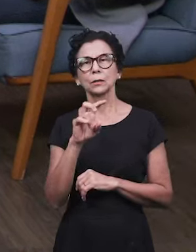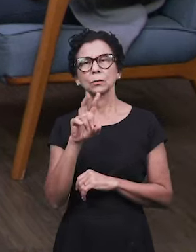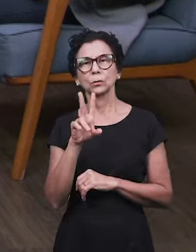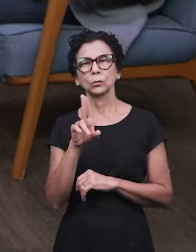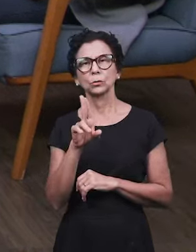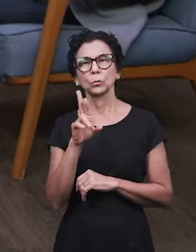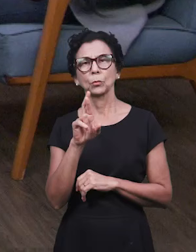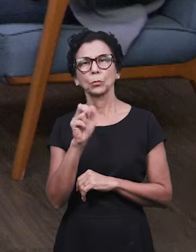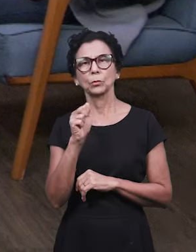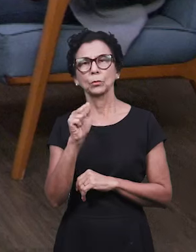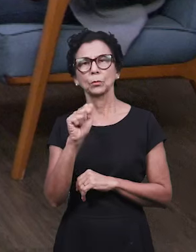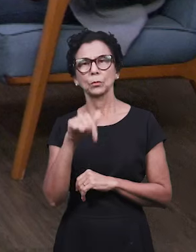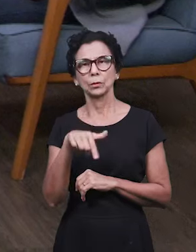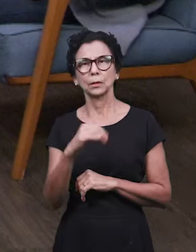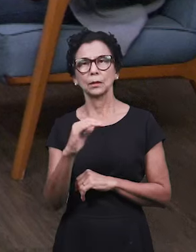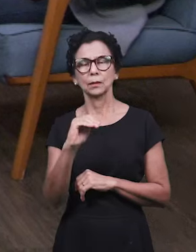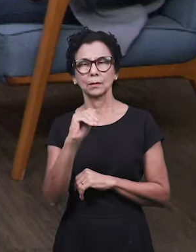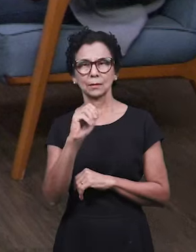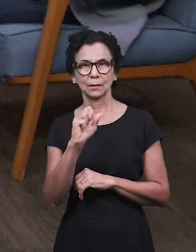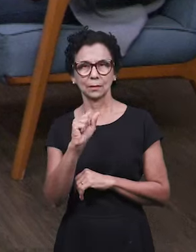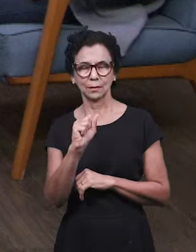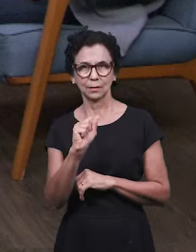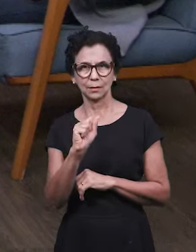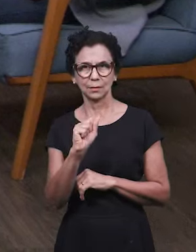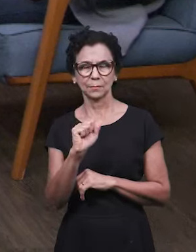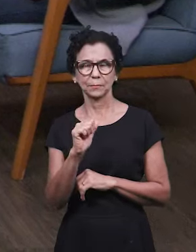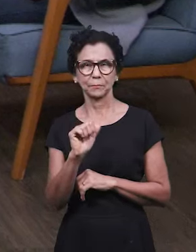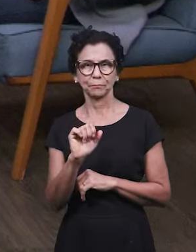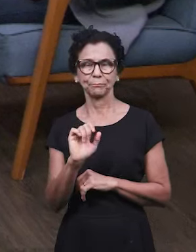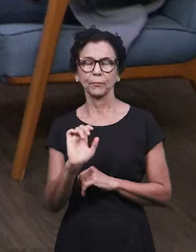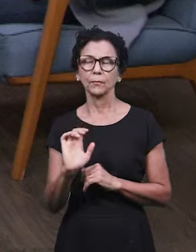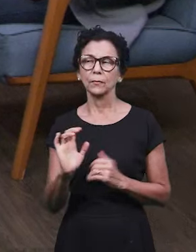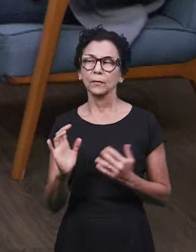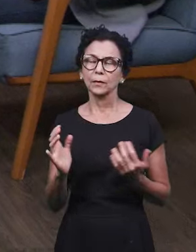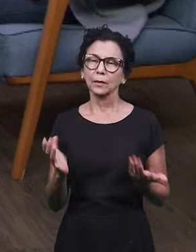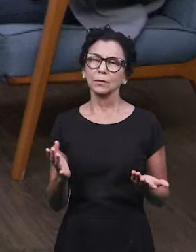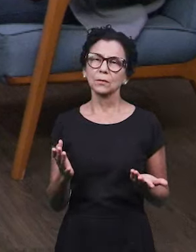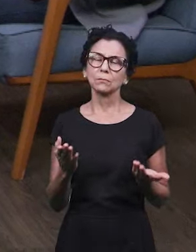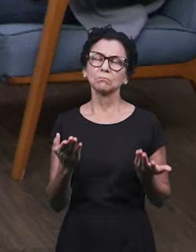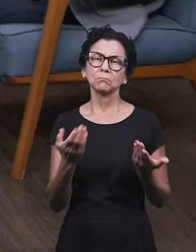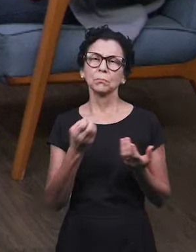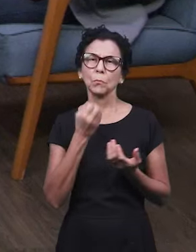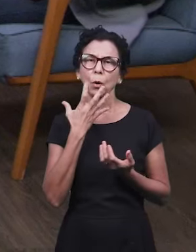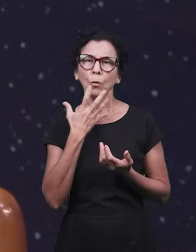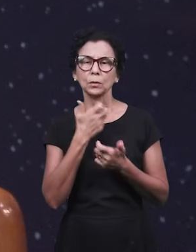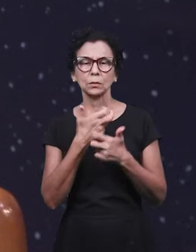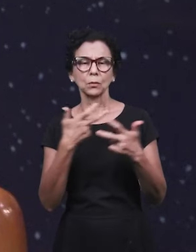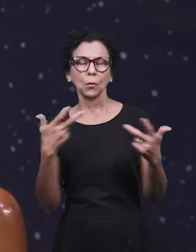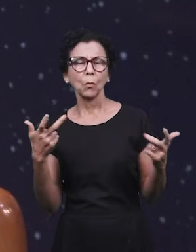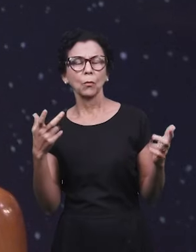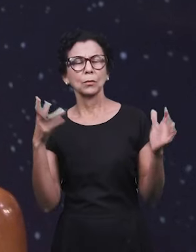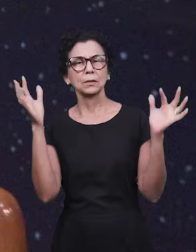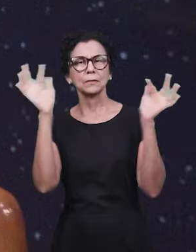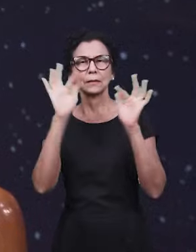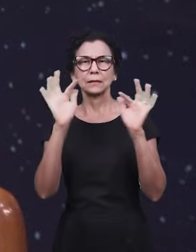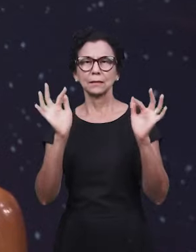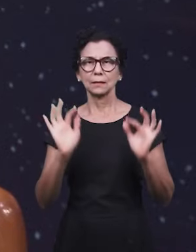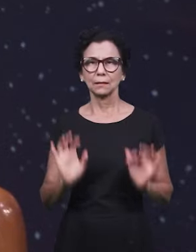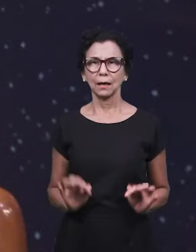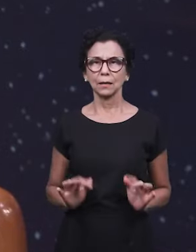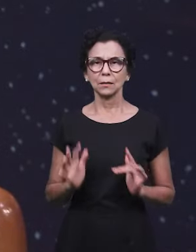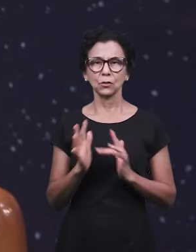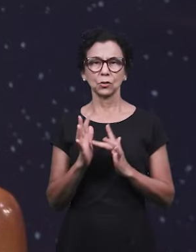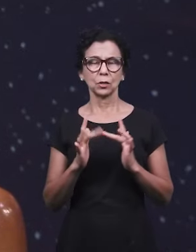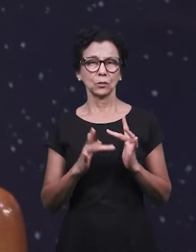5, como em Lucas 6, o Senhor Jesus, ele fala das bem-aventuranças. E é interessante,